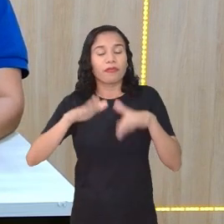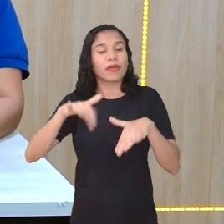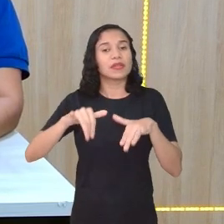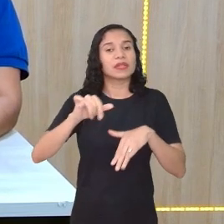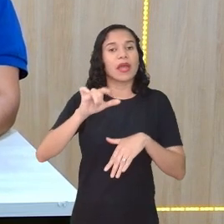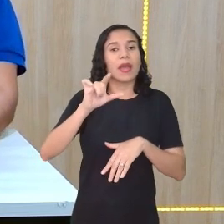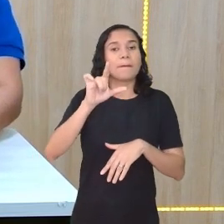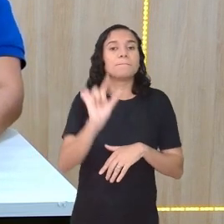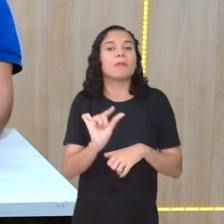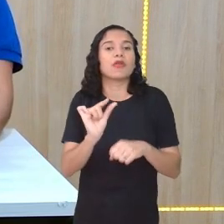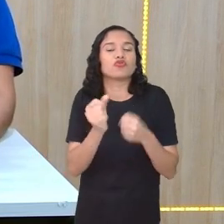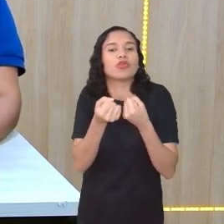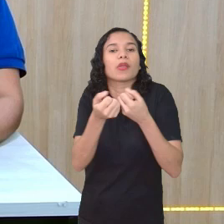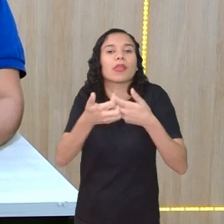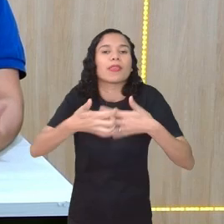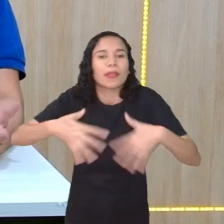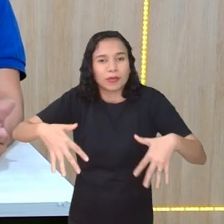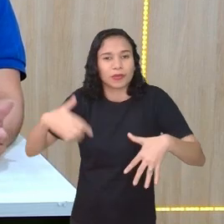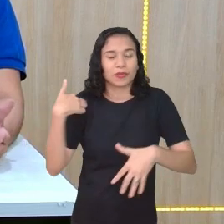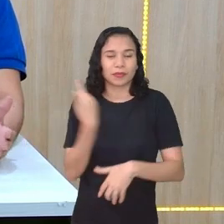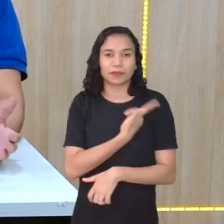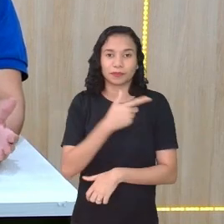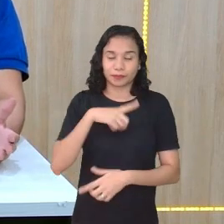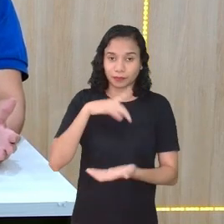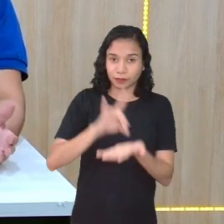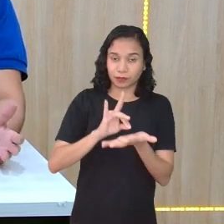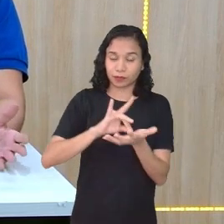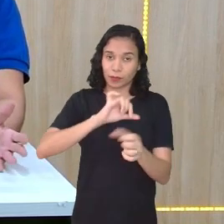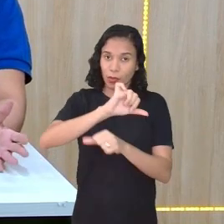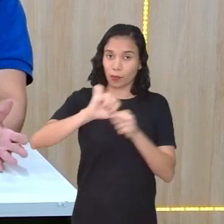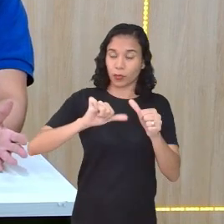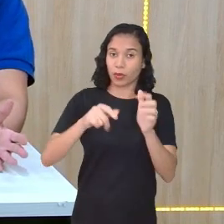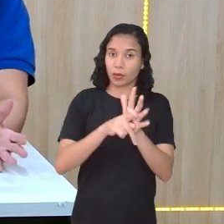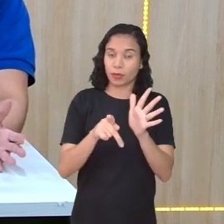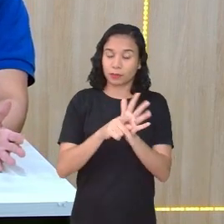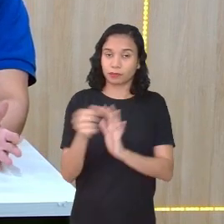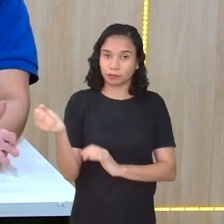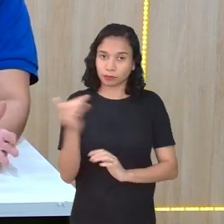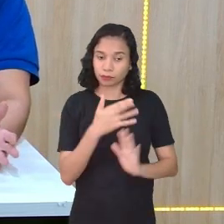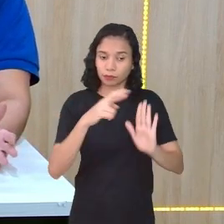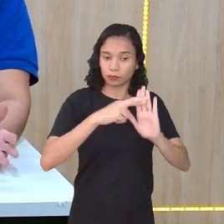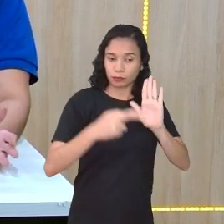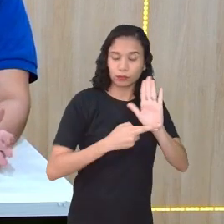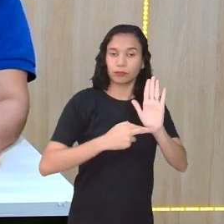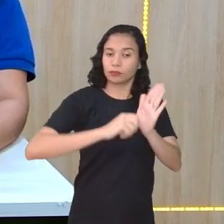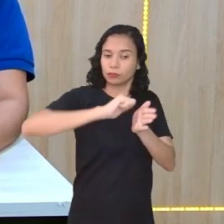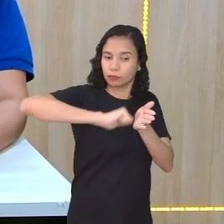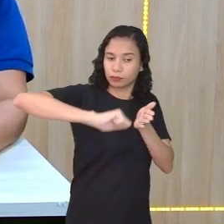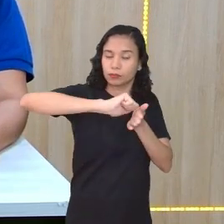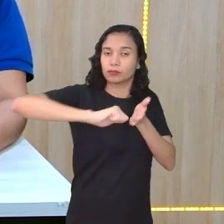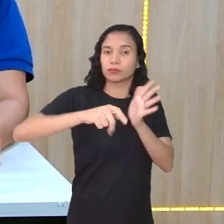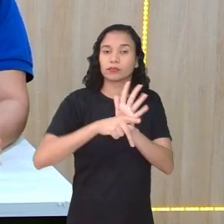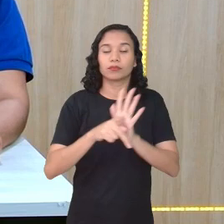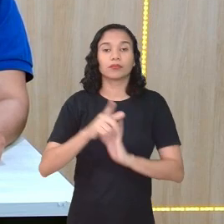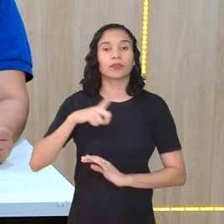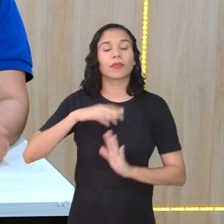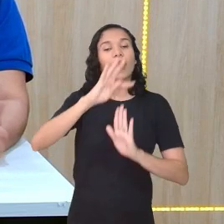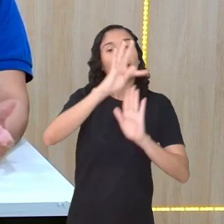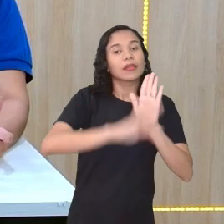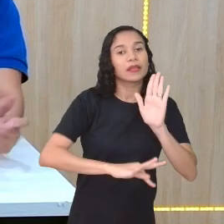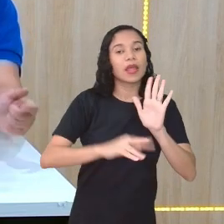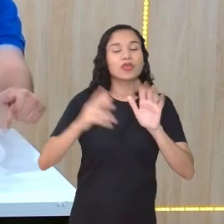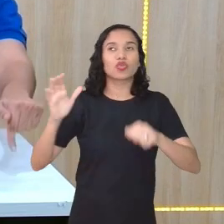menos orgânica, Então, a gente teve muitas mudanças por causa dos acordos ortográficos. Então, você falou dos textos,